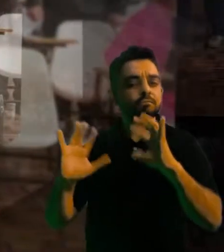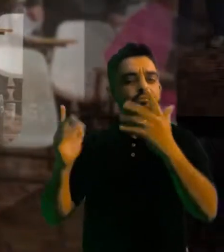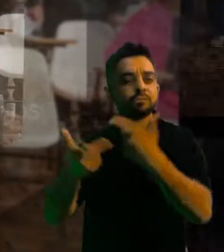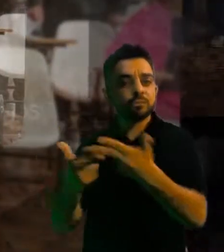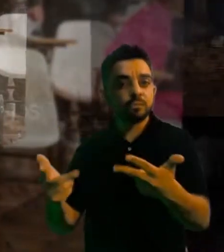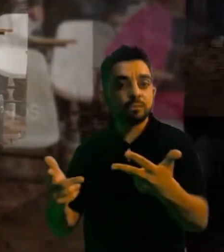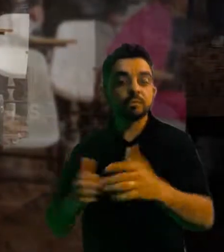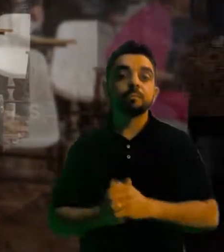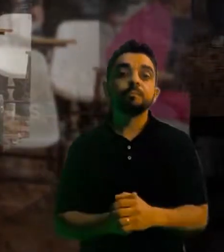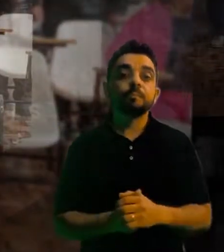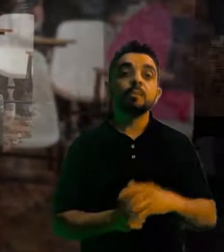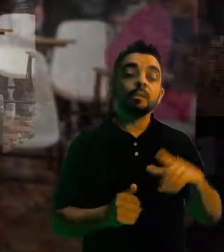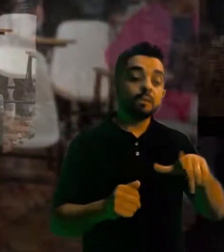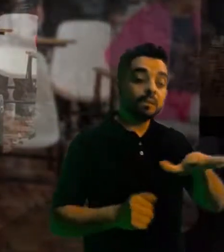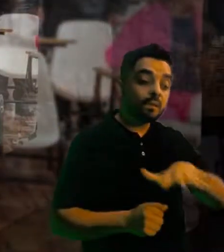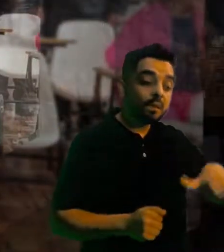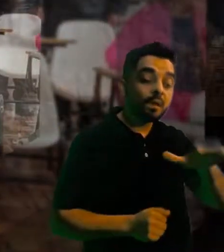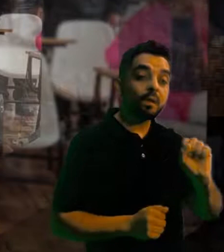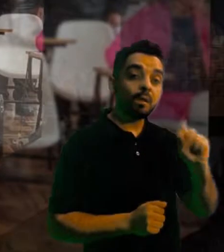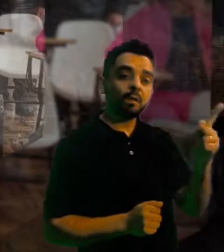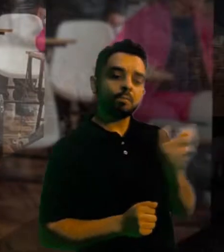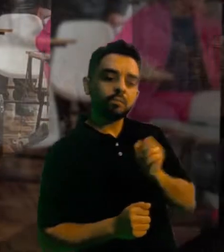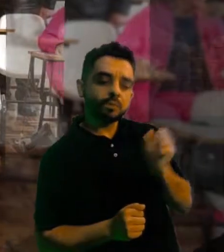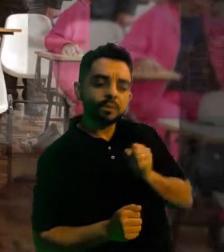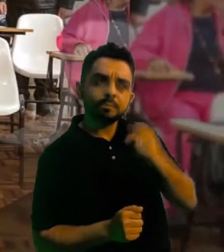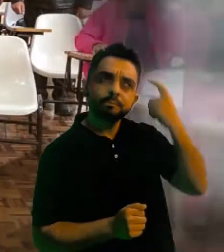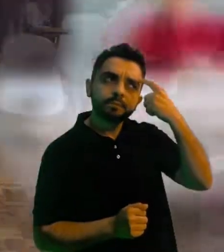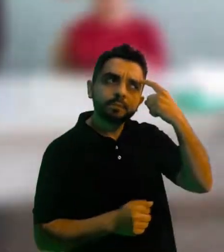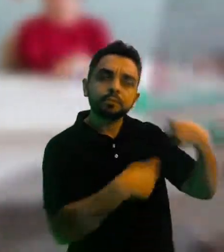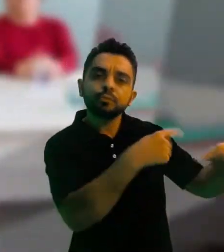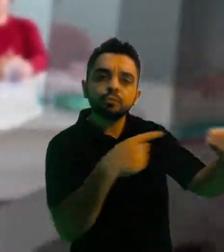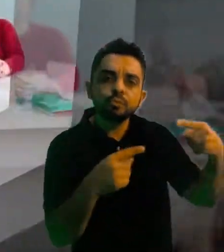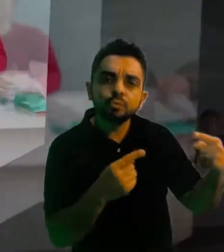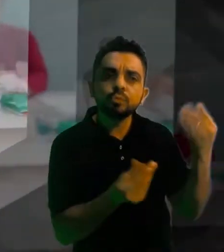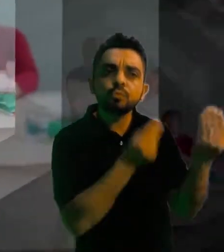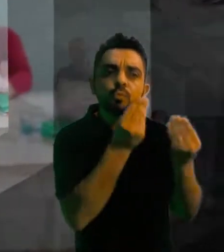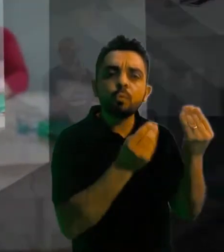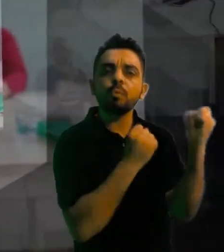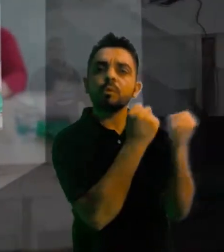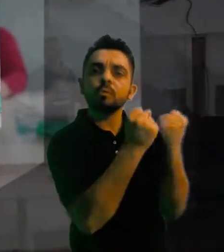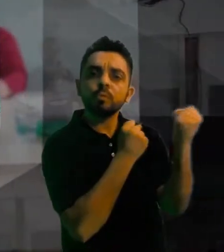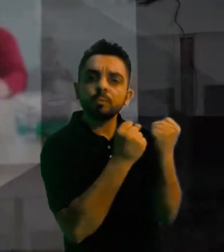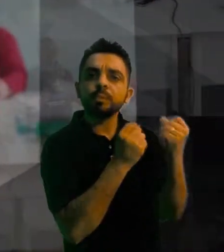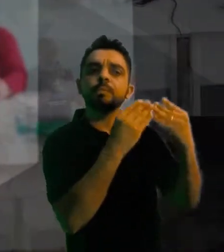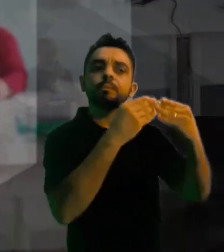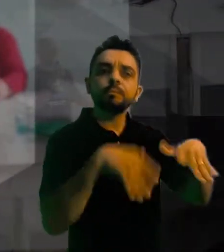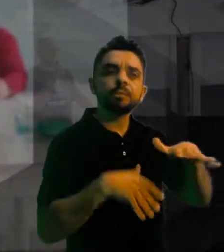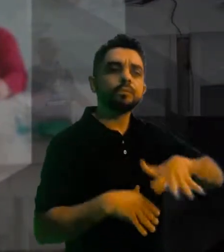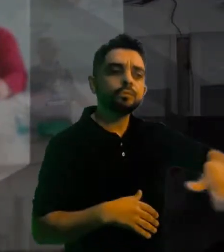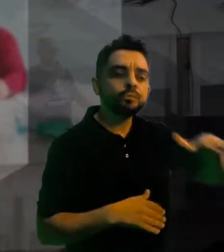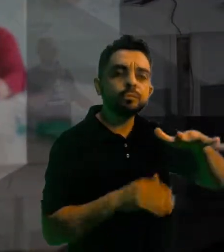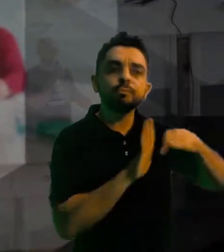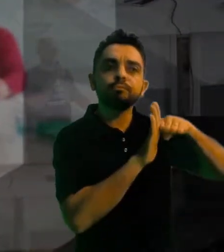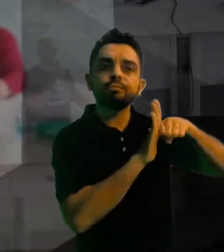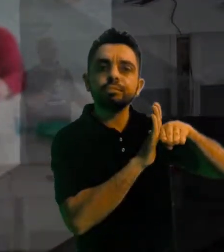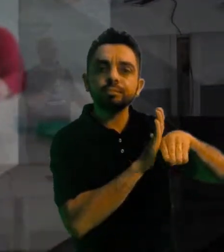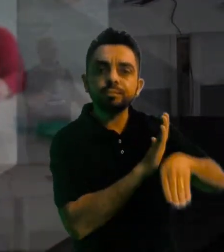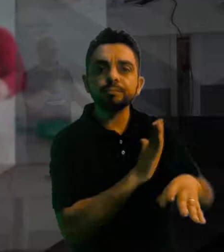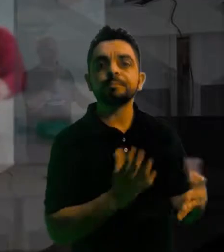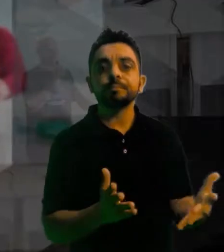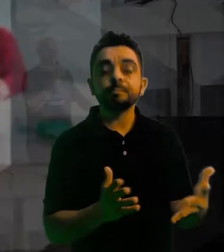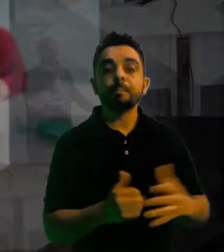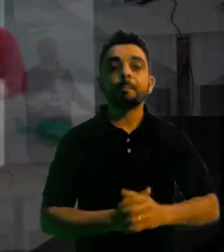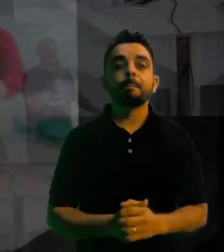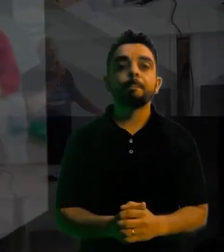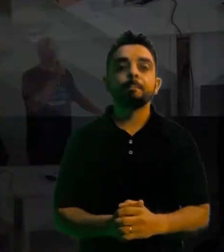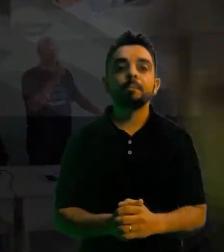Aposentados do Sindicato debate conjuntura econômica e os ataques do governo à classe trabalhadora. Campeonato Metalúrgico